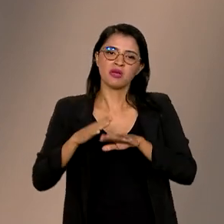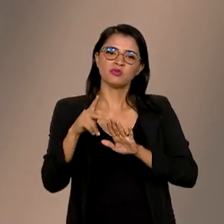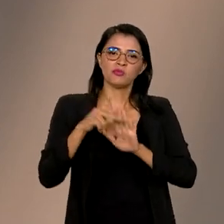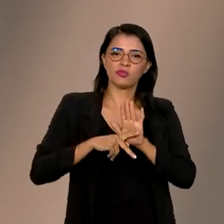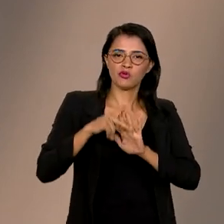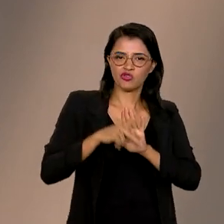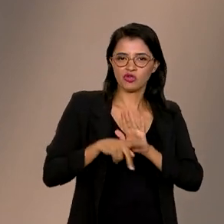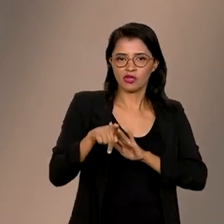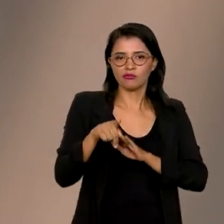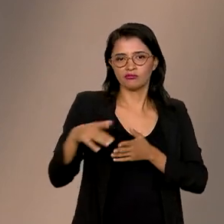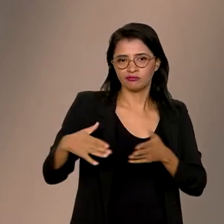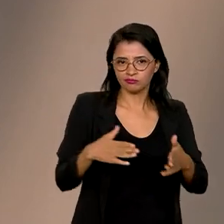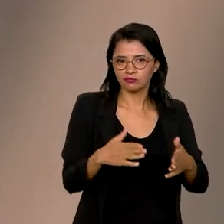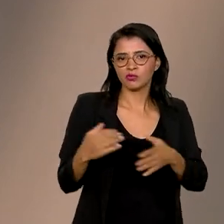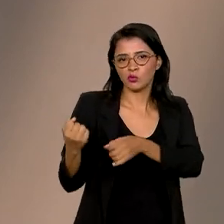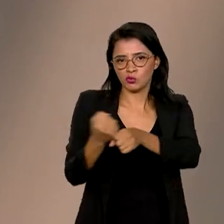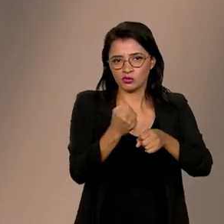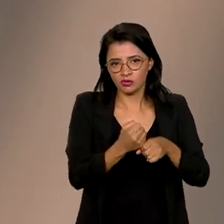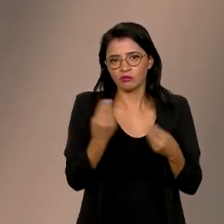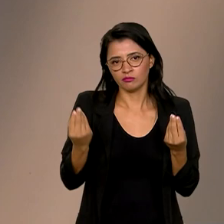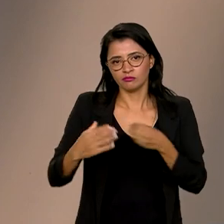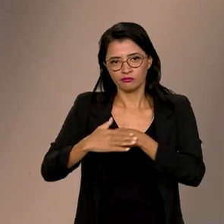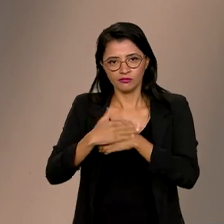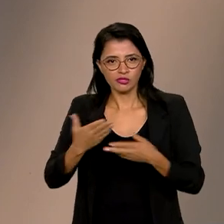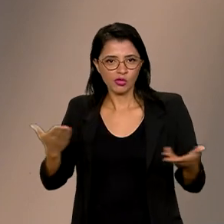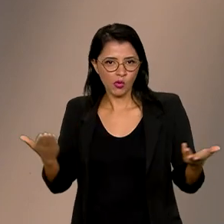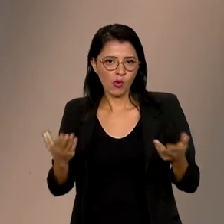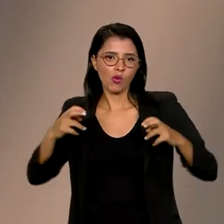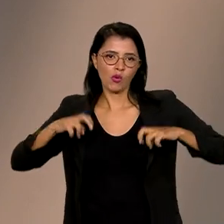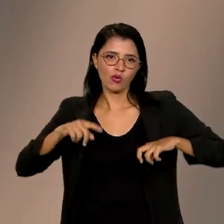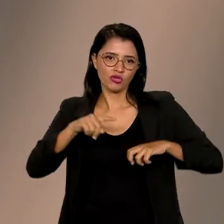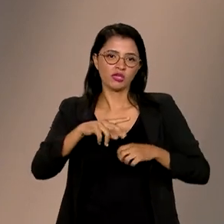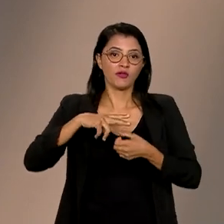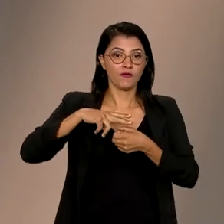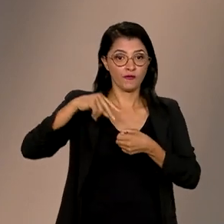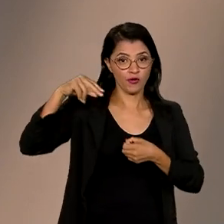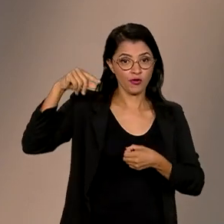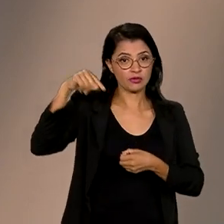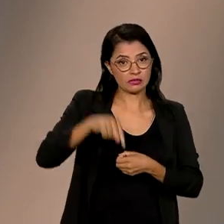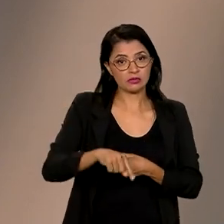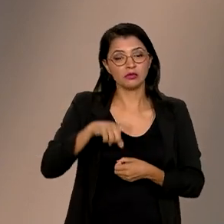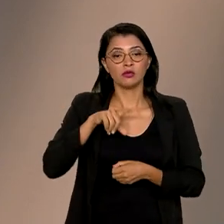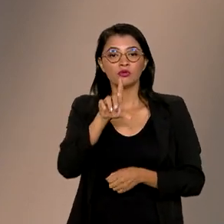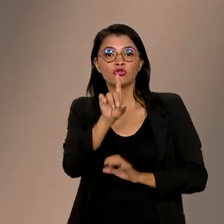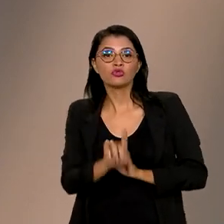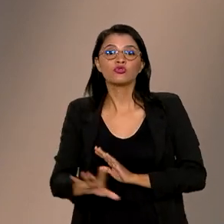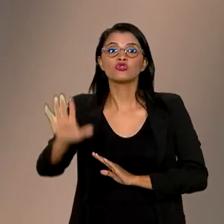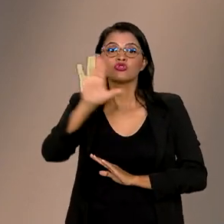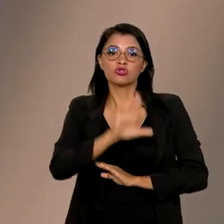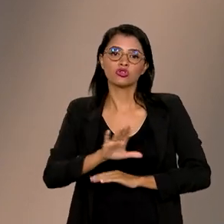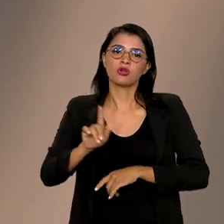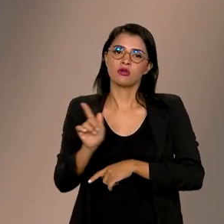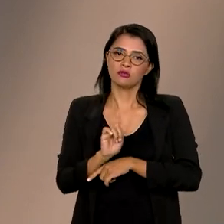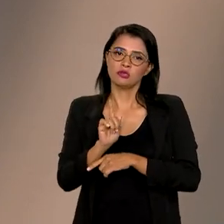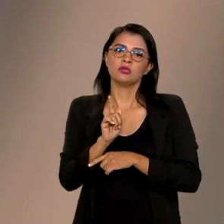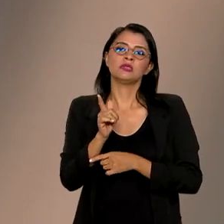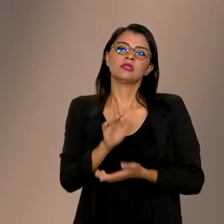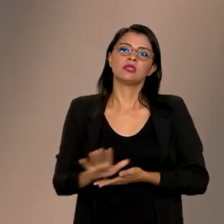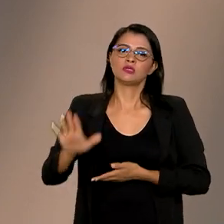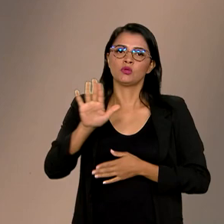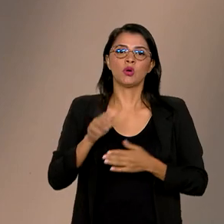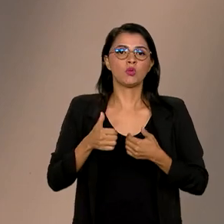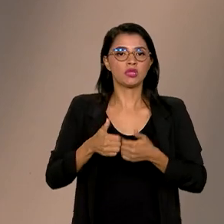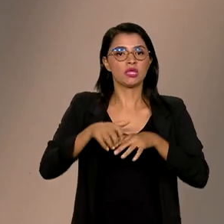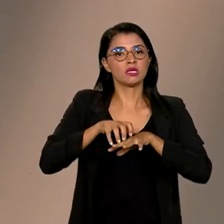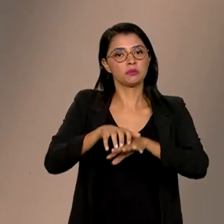concessão das estradas, eu conversei hoje nos estúdios da Voz do Brasil com o diretor-geral da Agência Nacional de Transportes